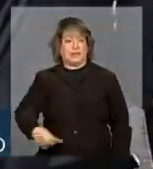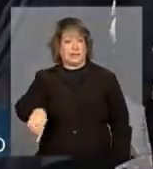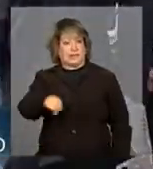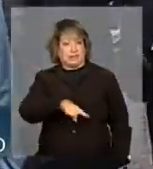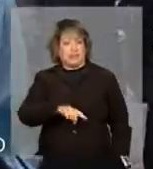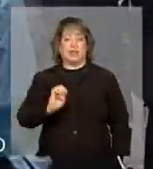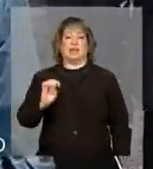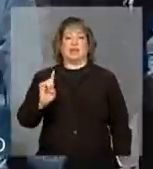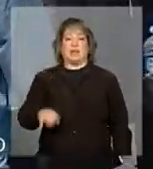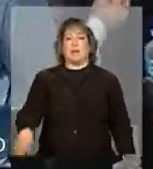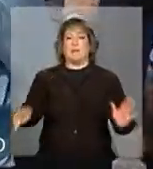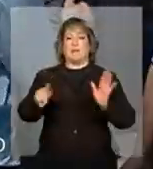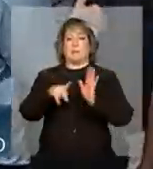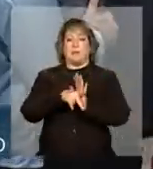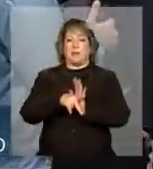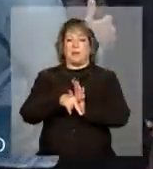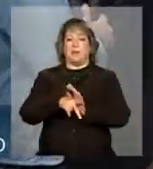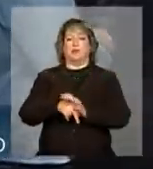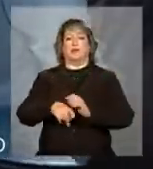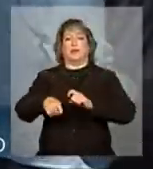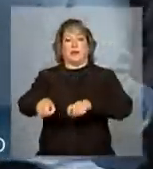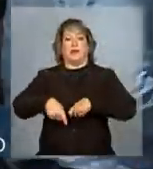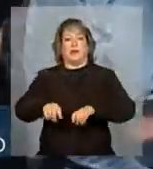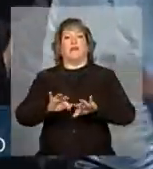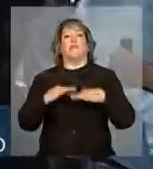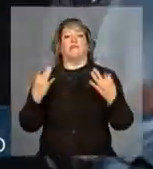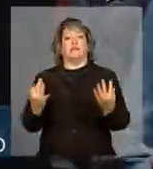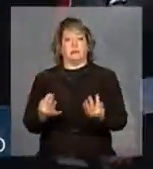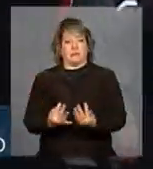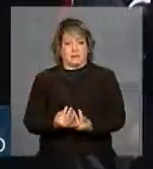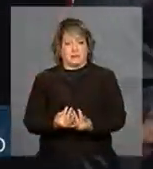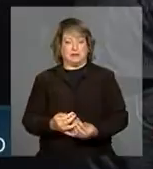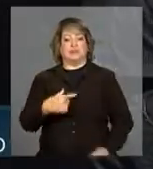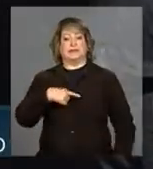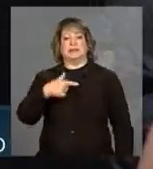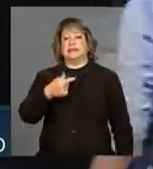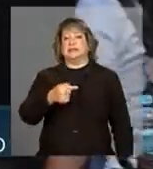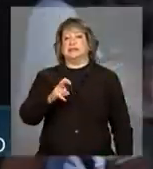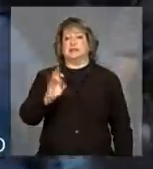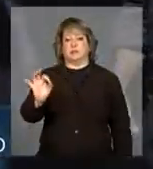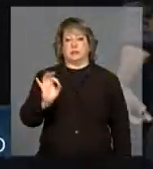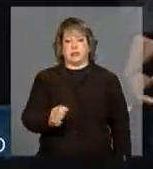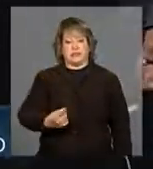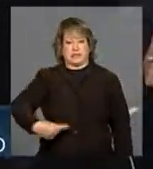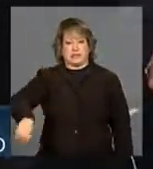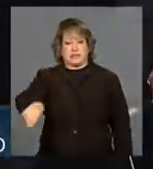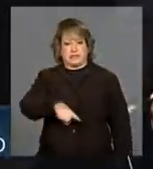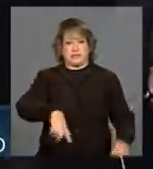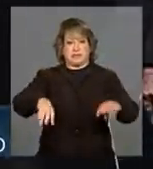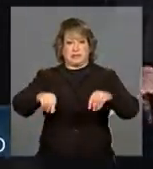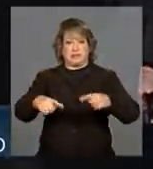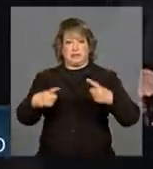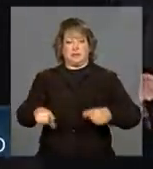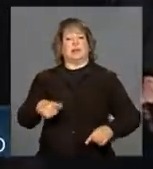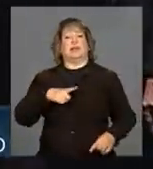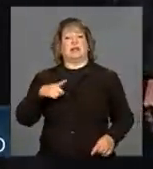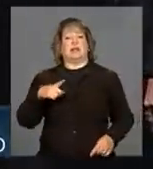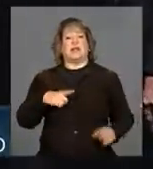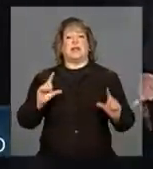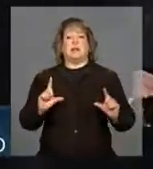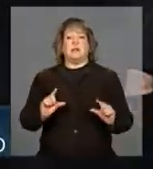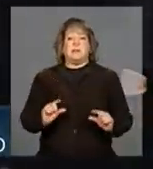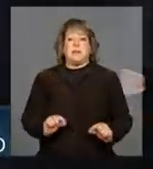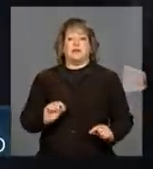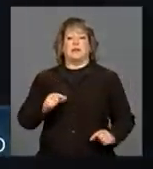propriedades da agricultura familiar. 75% dessas propriedades têm menos de